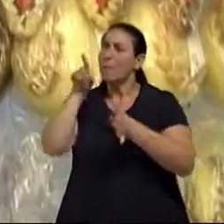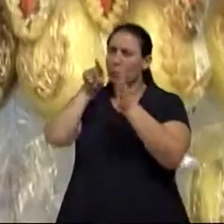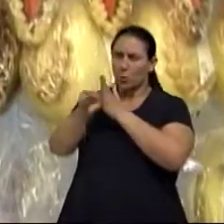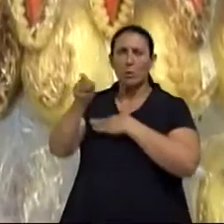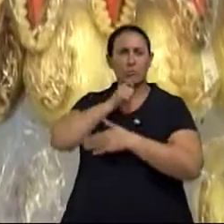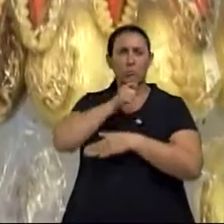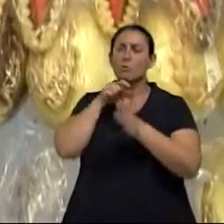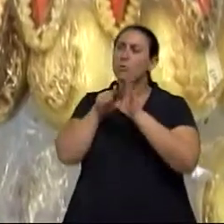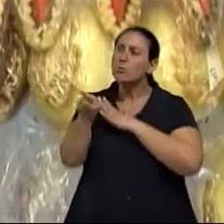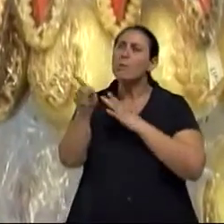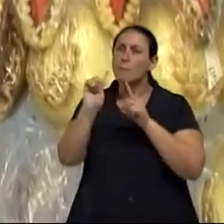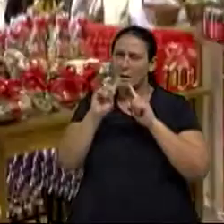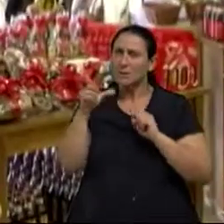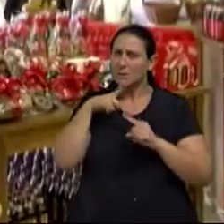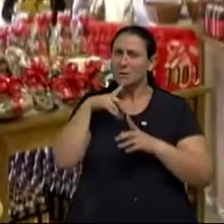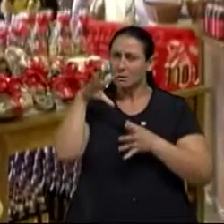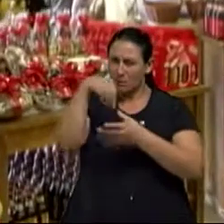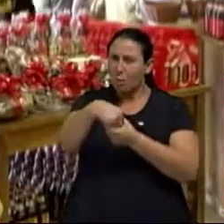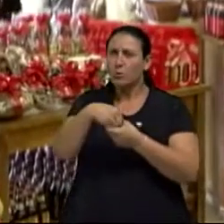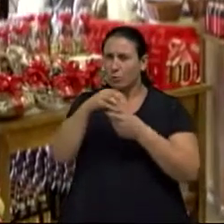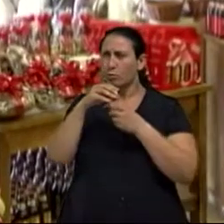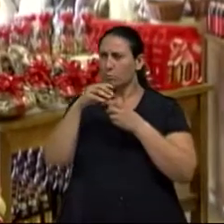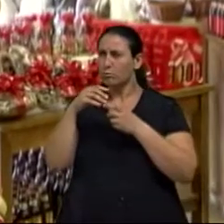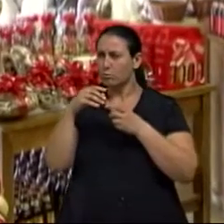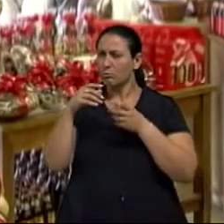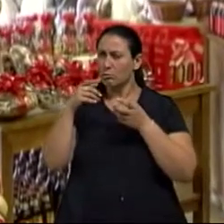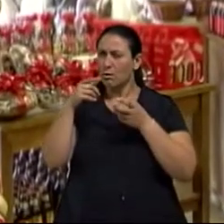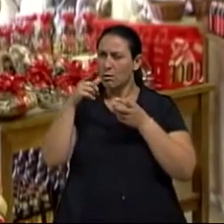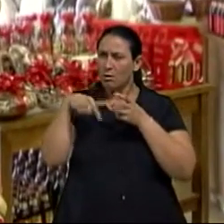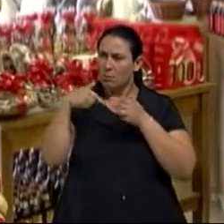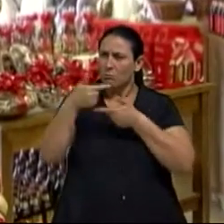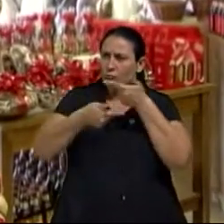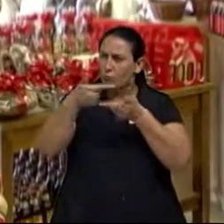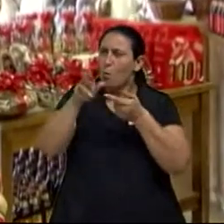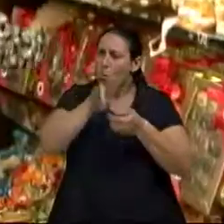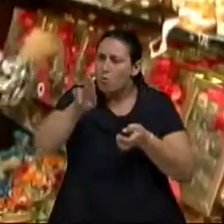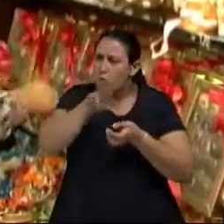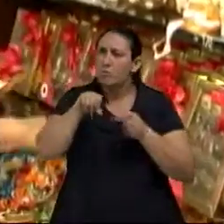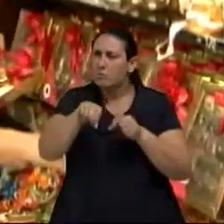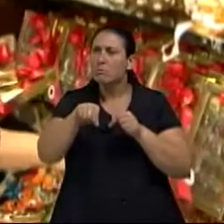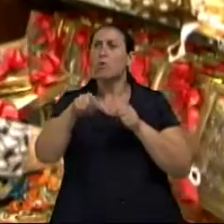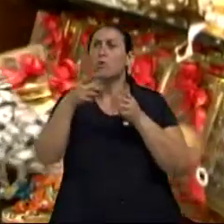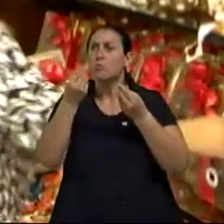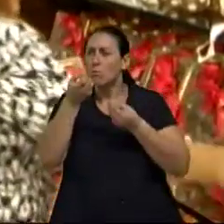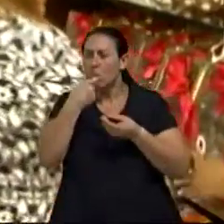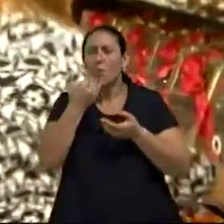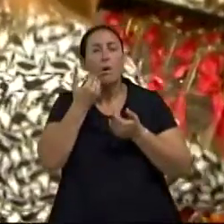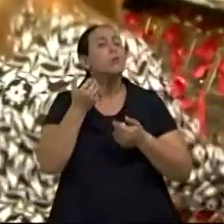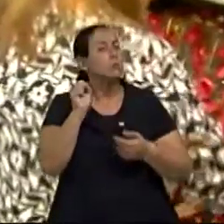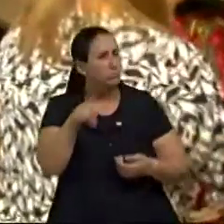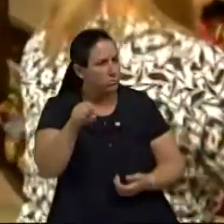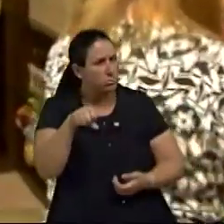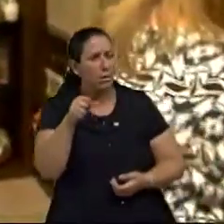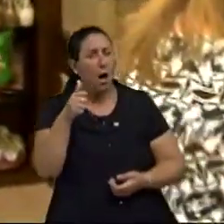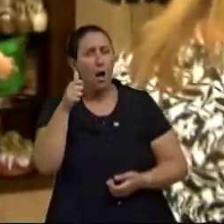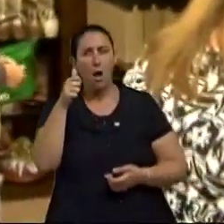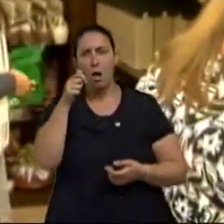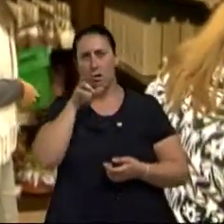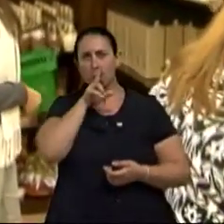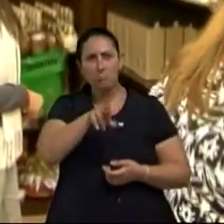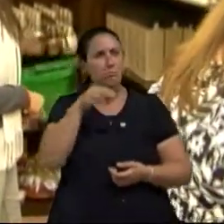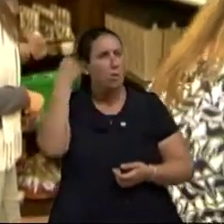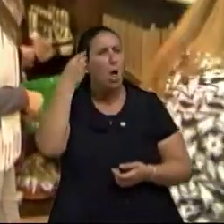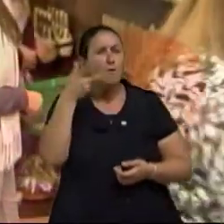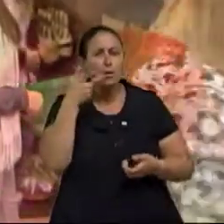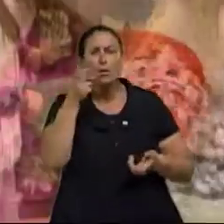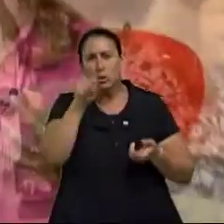está realmente já nesse processo de degeneração, muitas vezes. muitas jovens dizendo, olha, eu fiz exame e estou com deficiência de